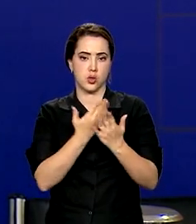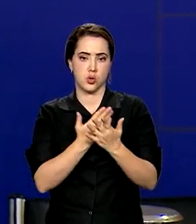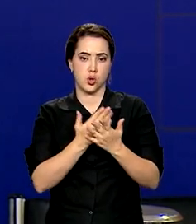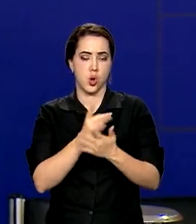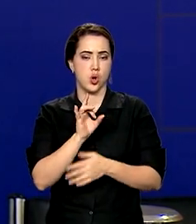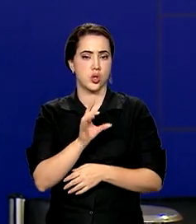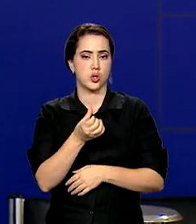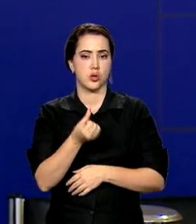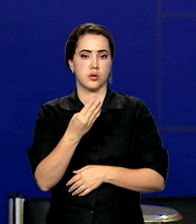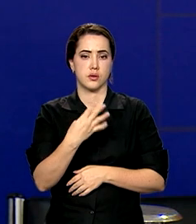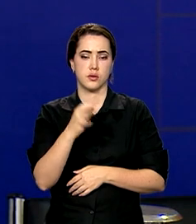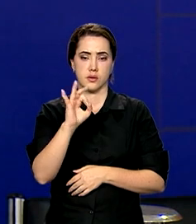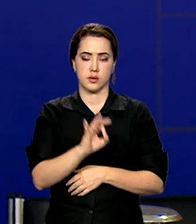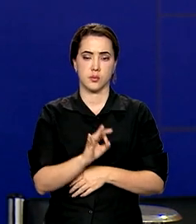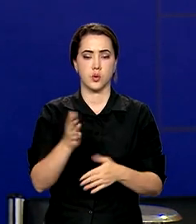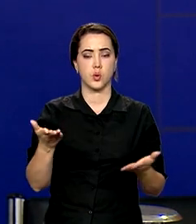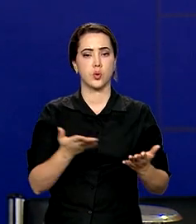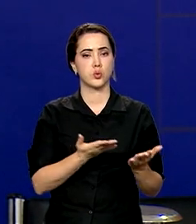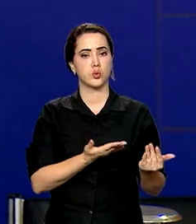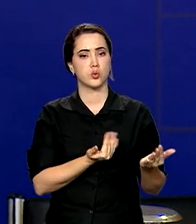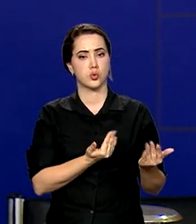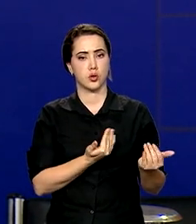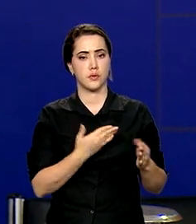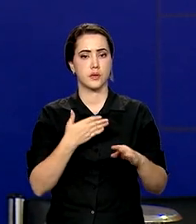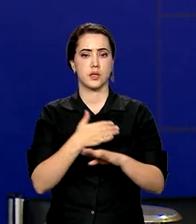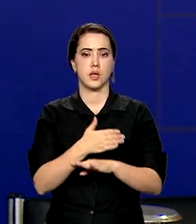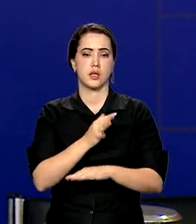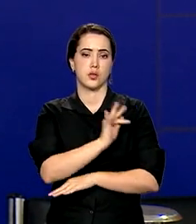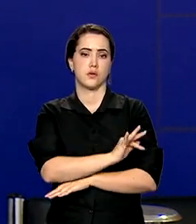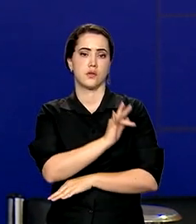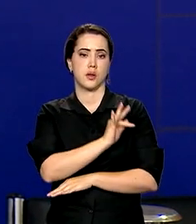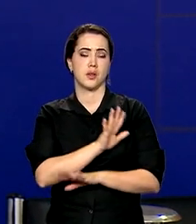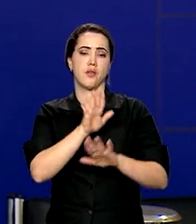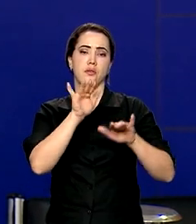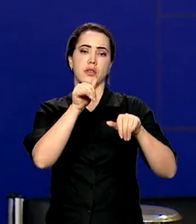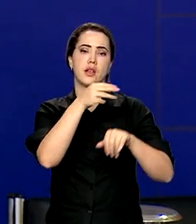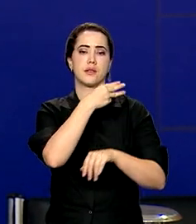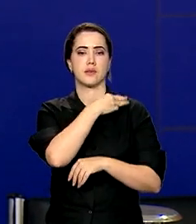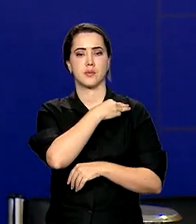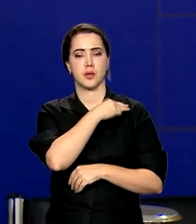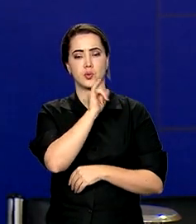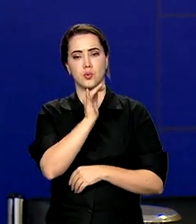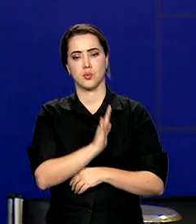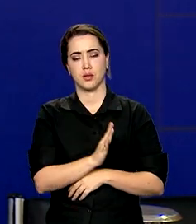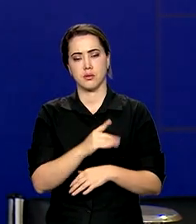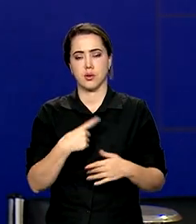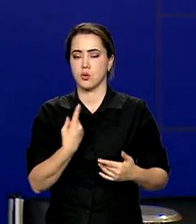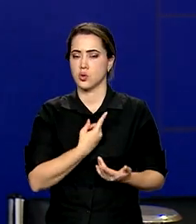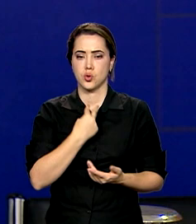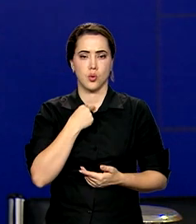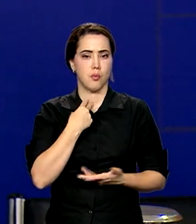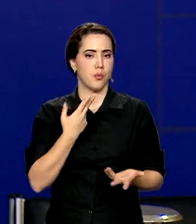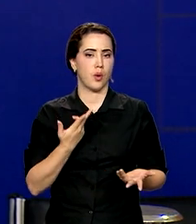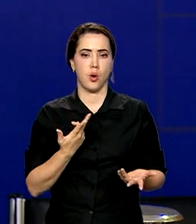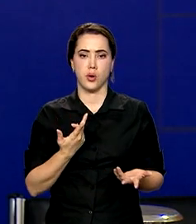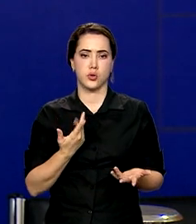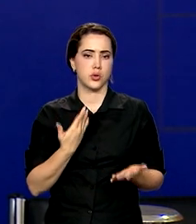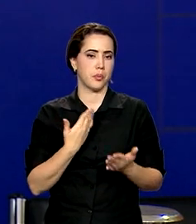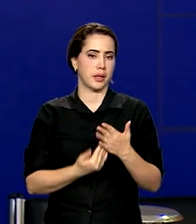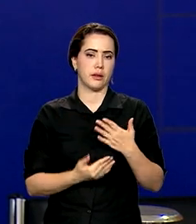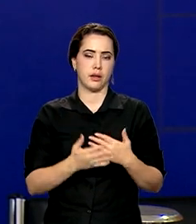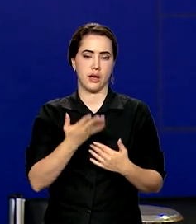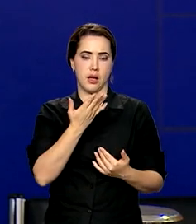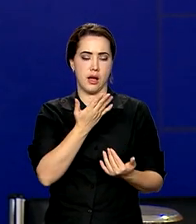64% hoje dos jovens que entram no ensino fundamental terminam o ensino médio no Brasil. Nós não podemos mais perder crianças e jovens na